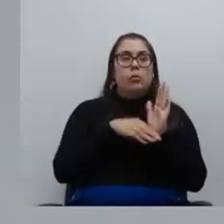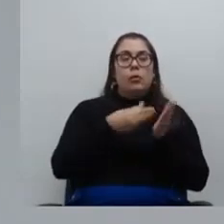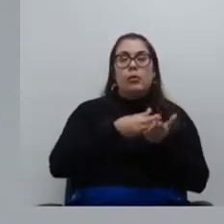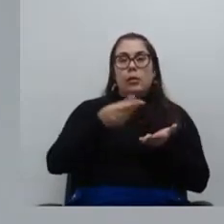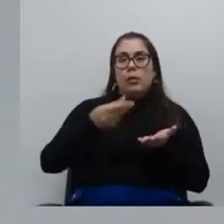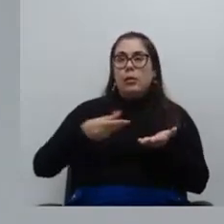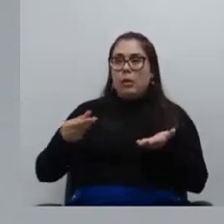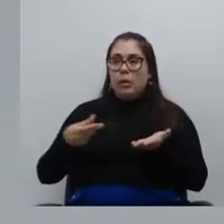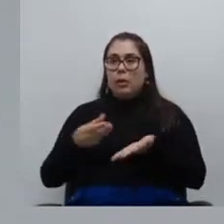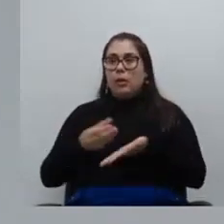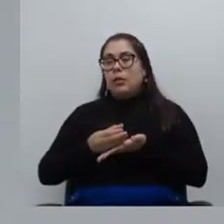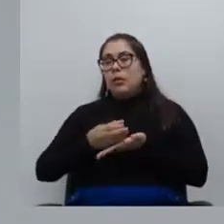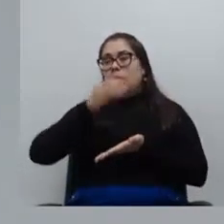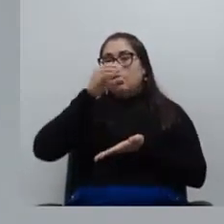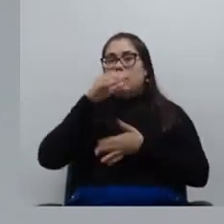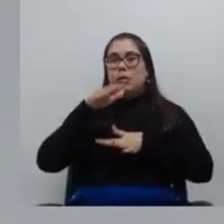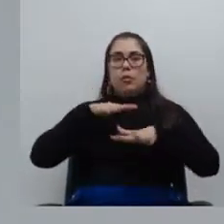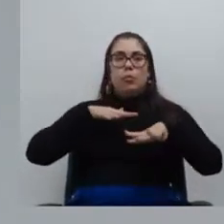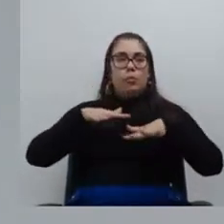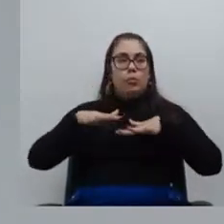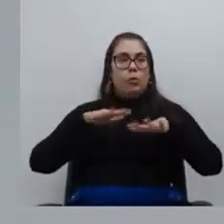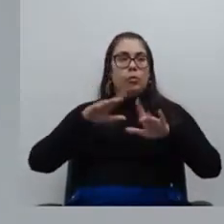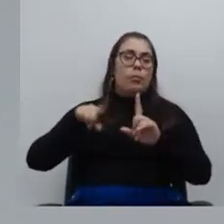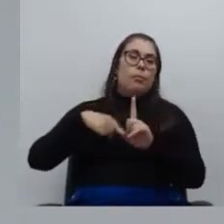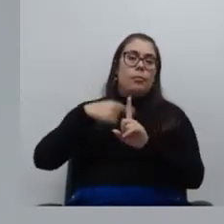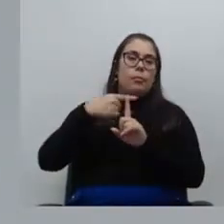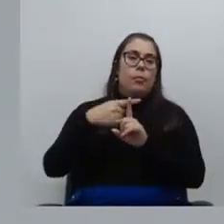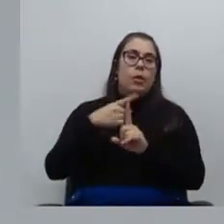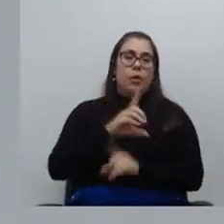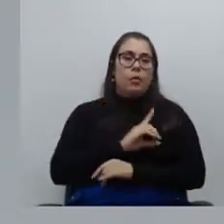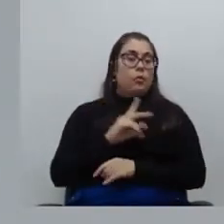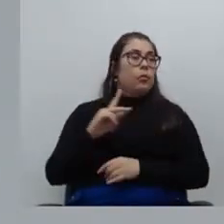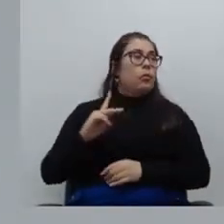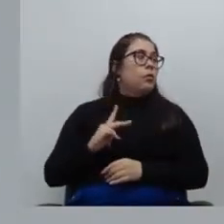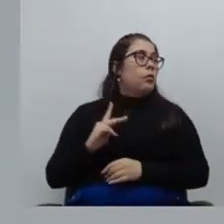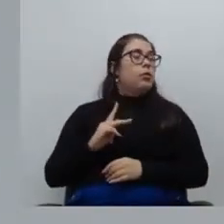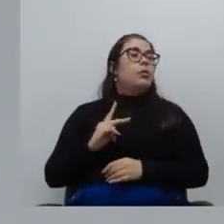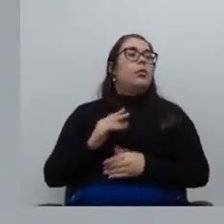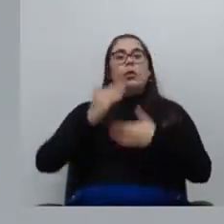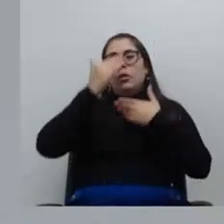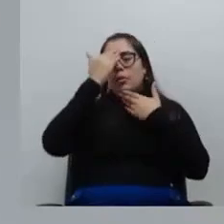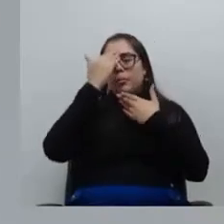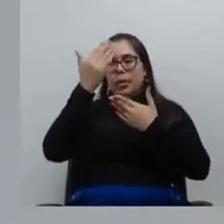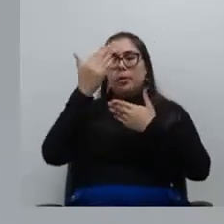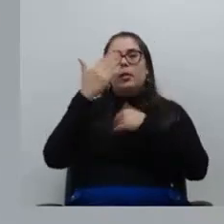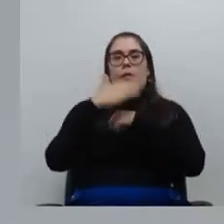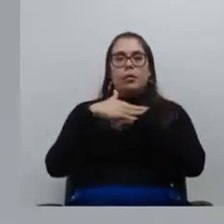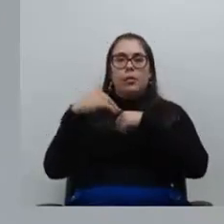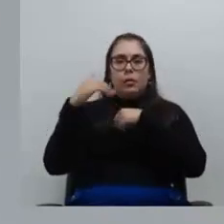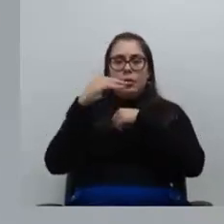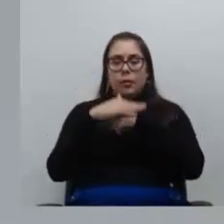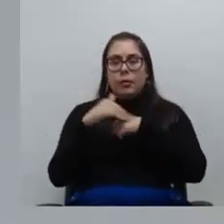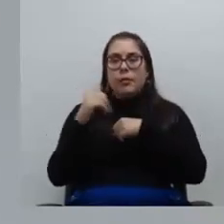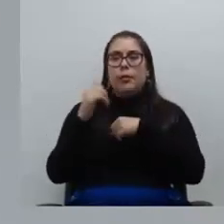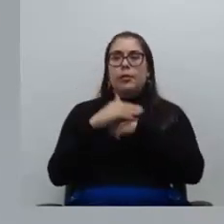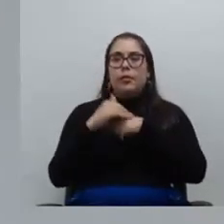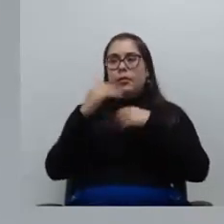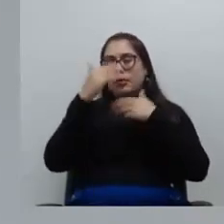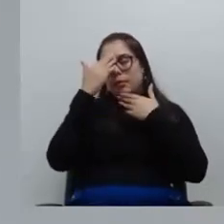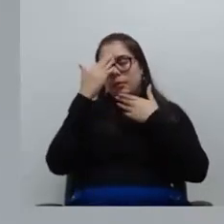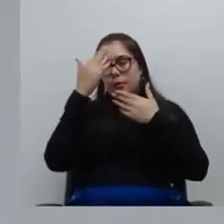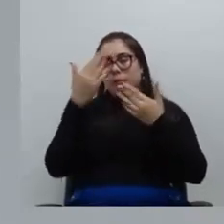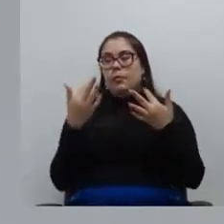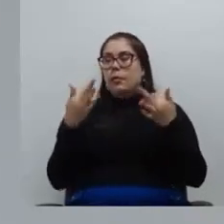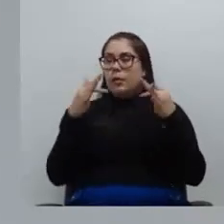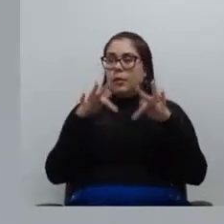caneca desse movimento dos mais defensorias eu agradeço o carinho e sejam sempre bem-vindos aqui acho que por isso eu agradeço